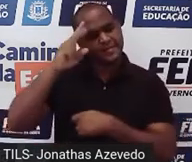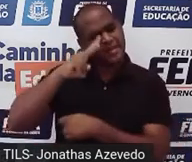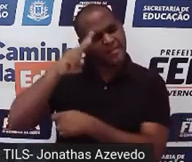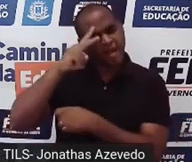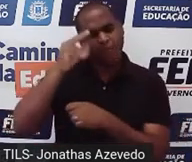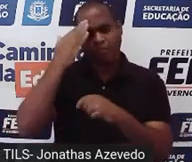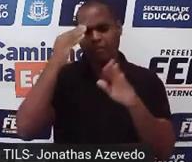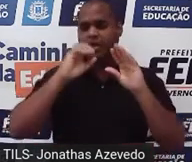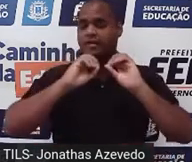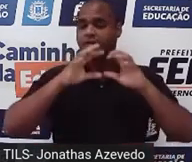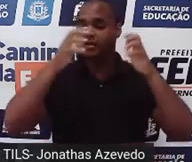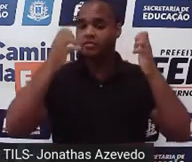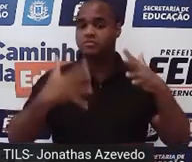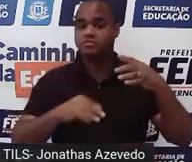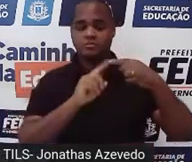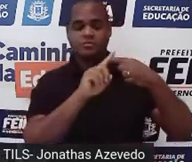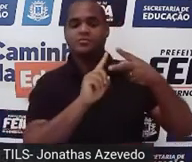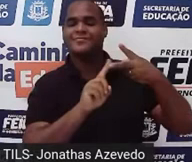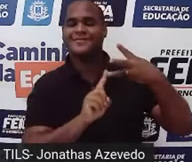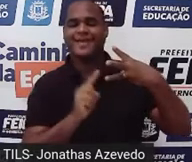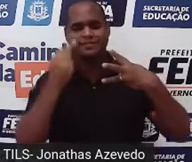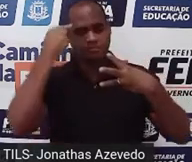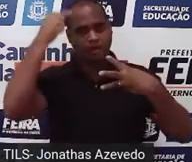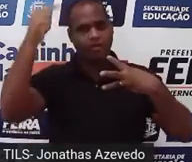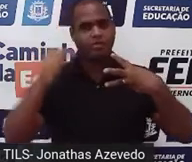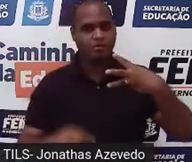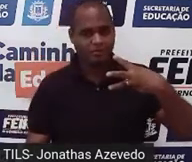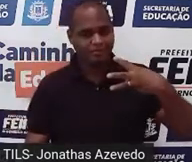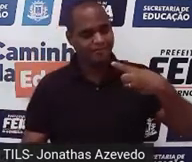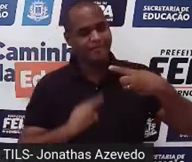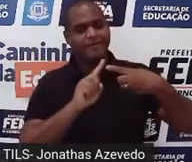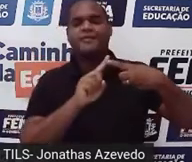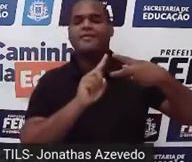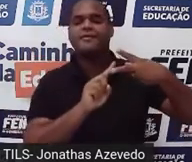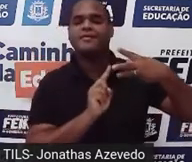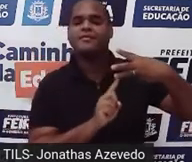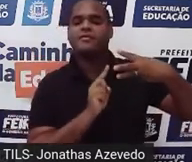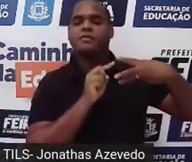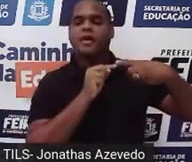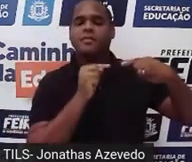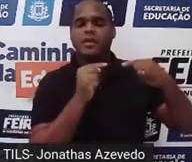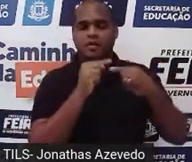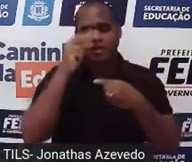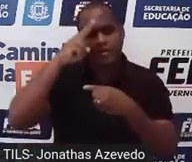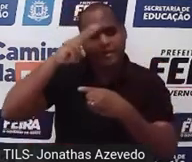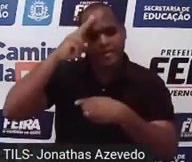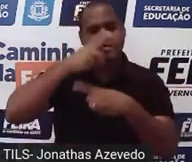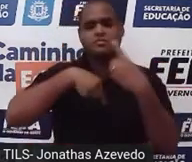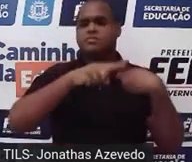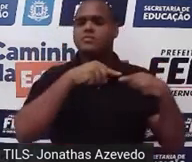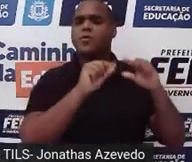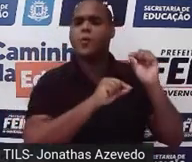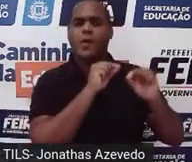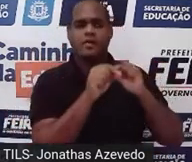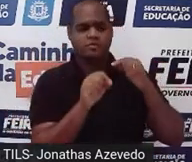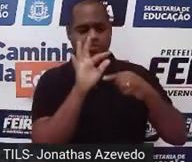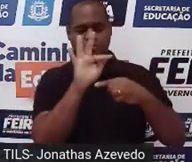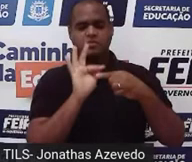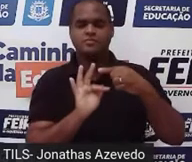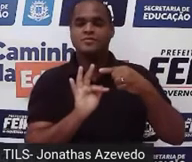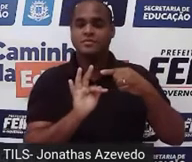que tem três ideias que fazem a gente lembrar de uma fração.